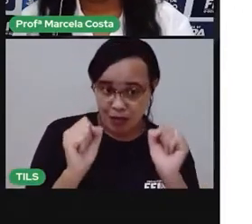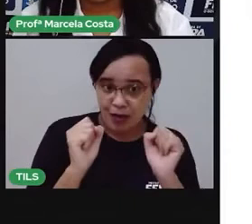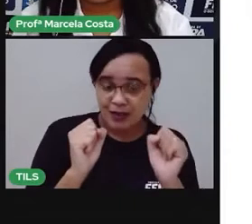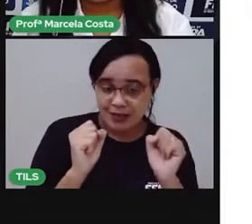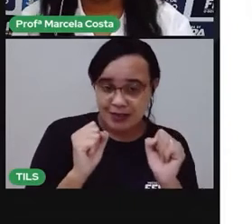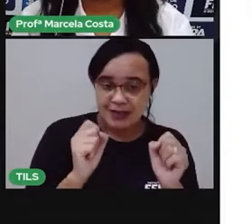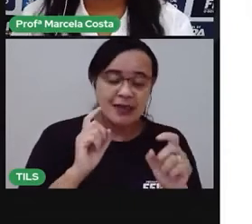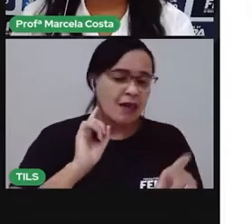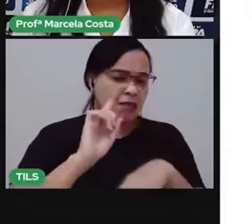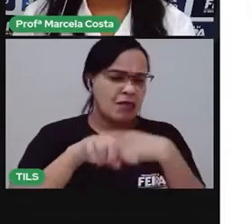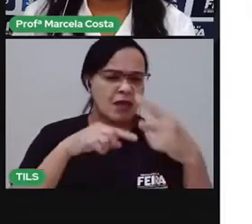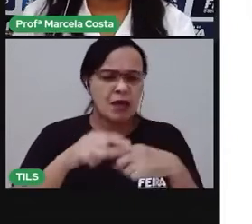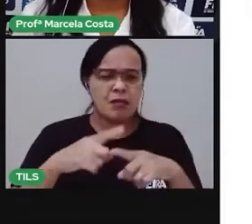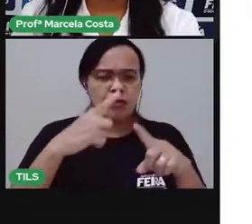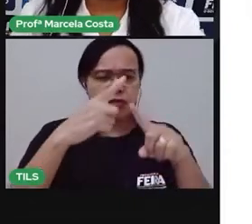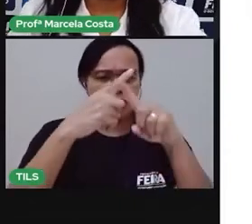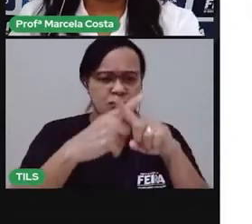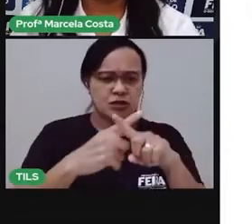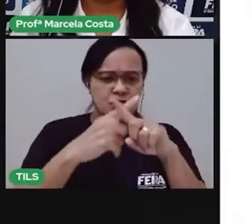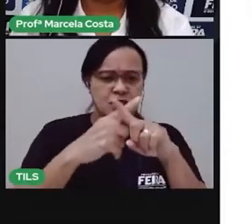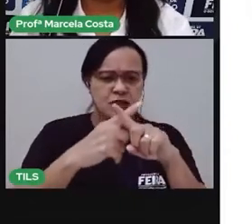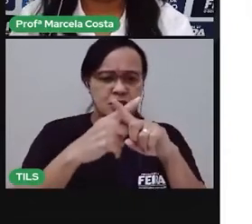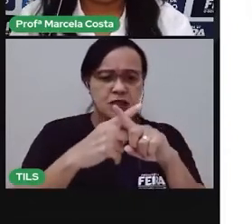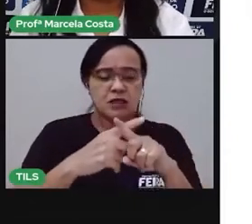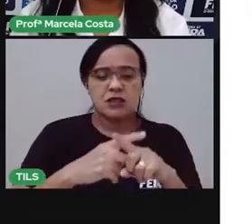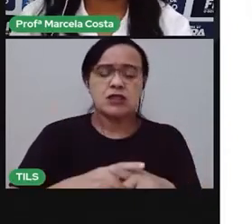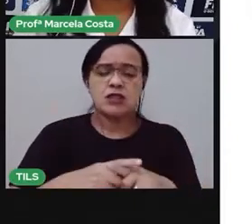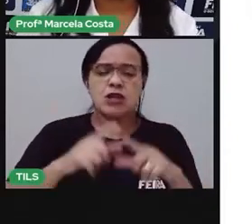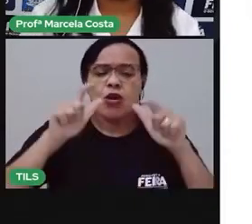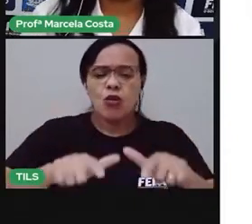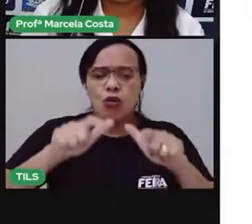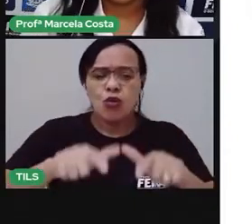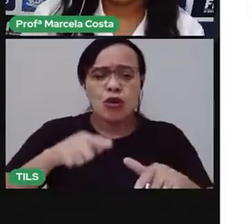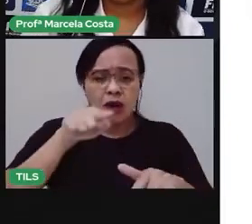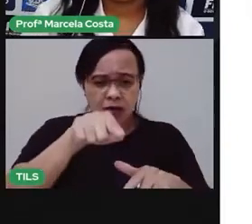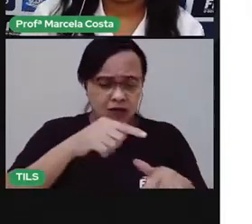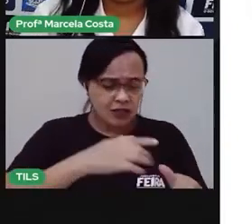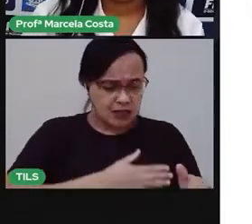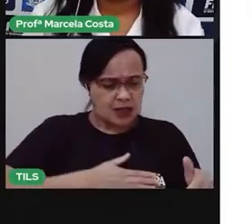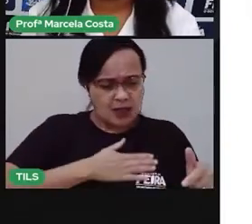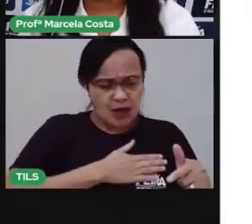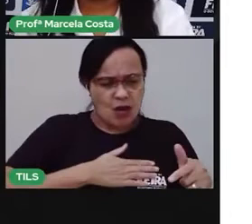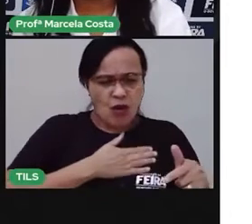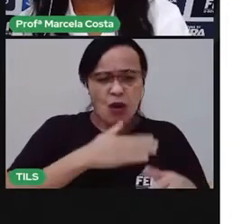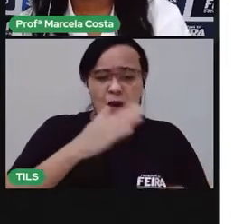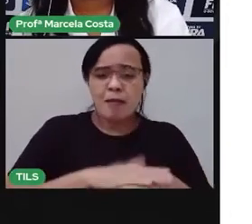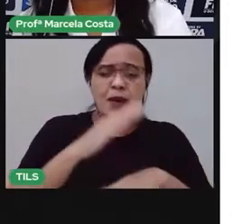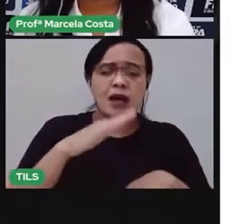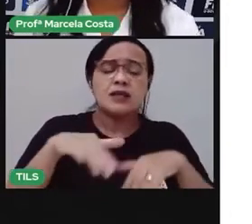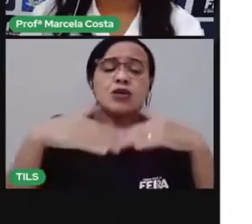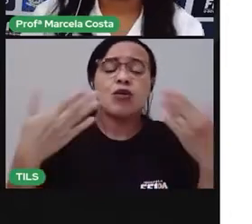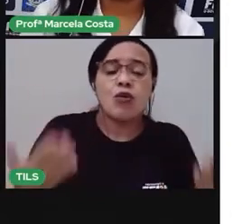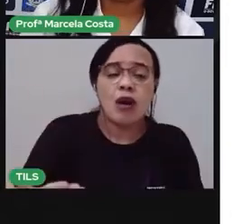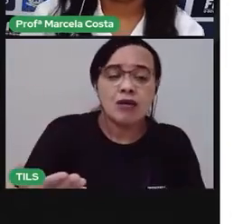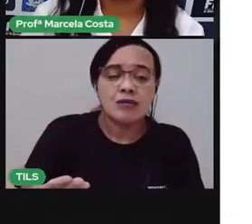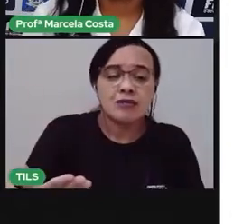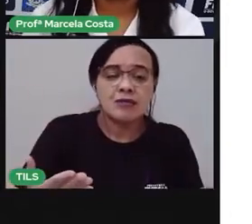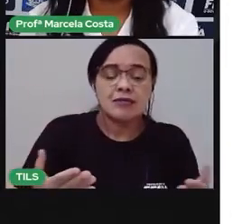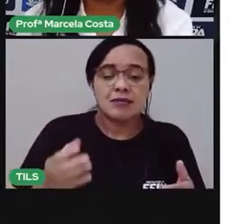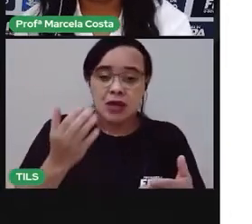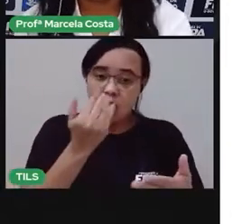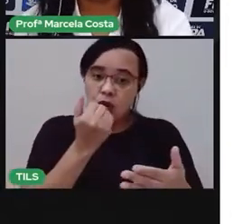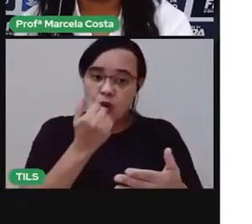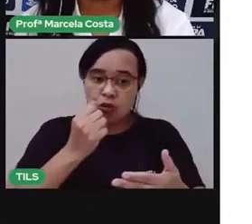você vai marcar um X no lugar onde você mais gosta de ficar. Você gosta de ficar na sala? No quarto? Na cozinha?